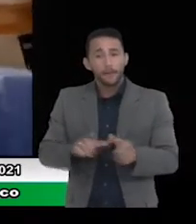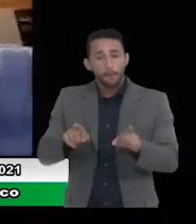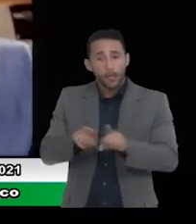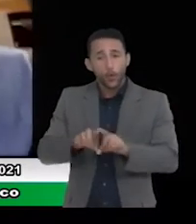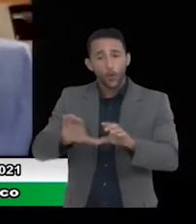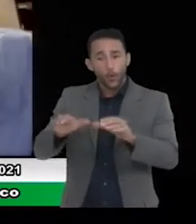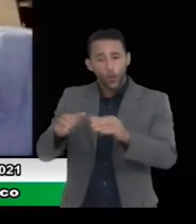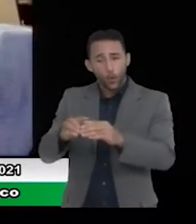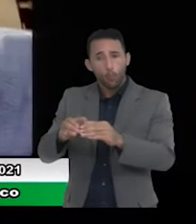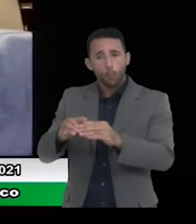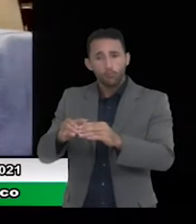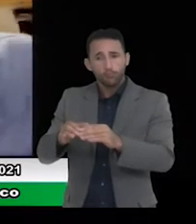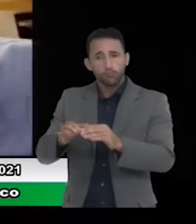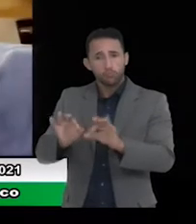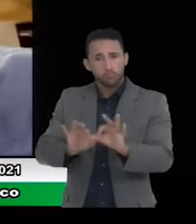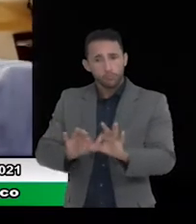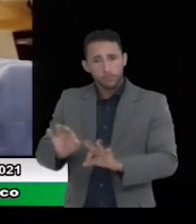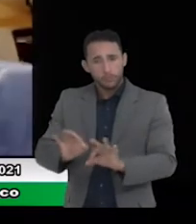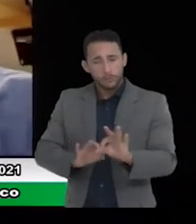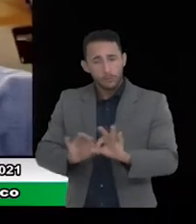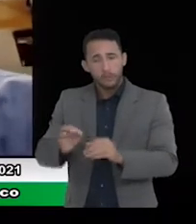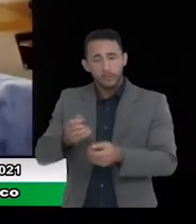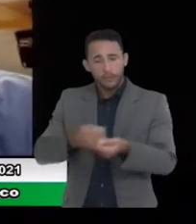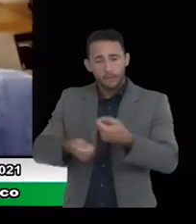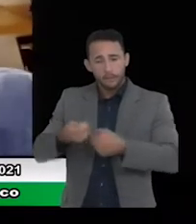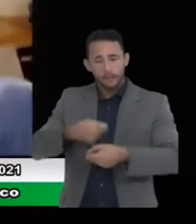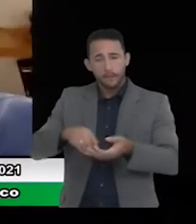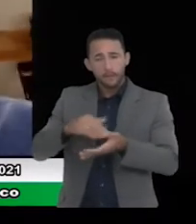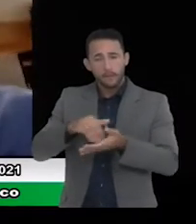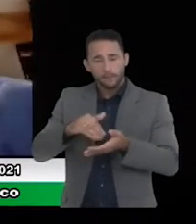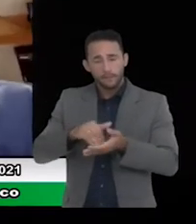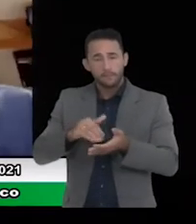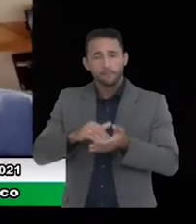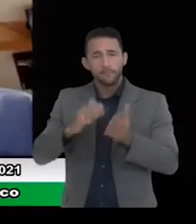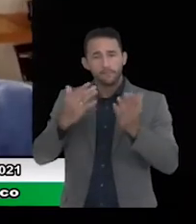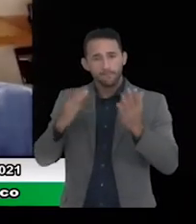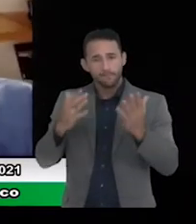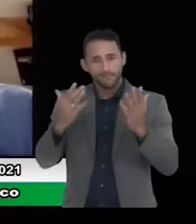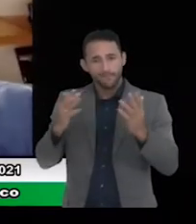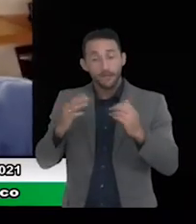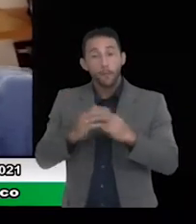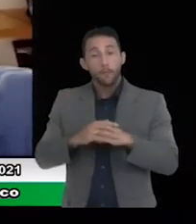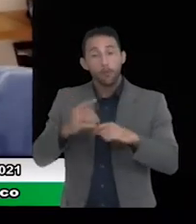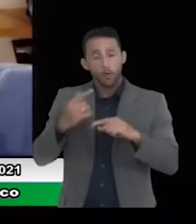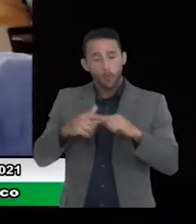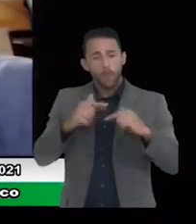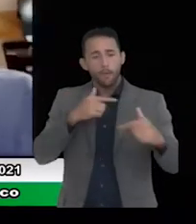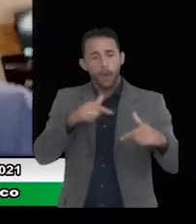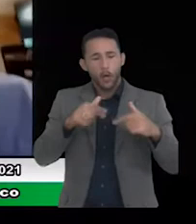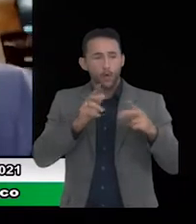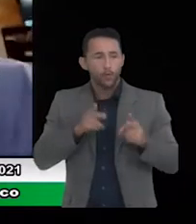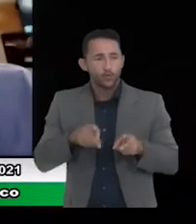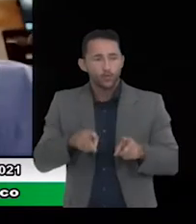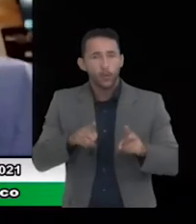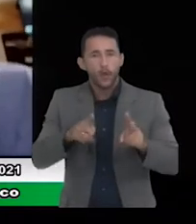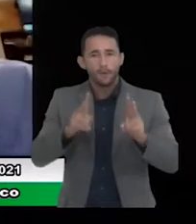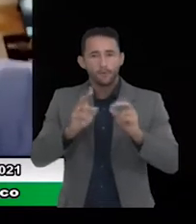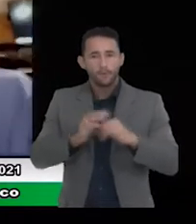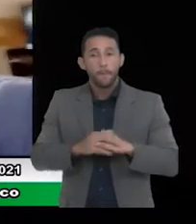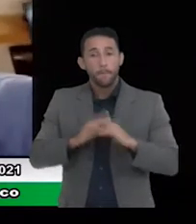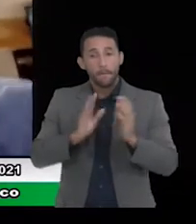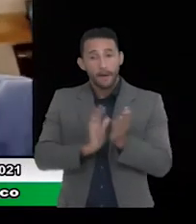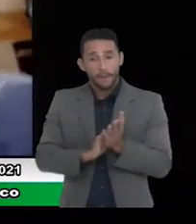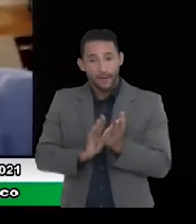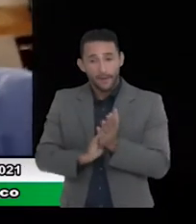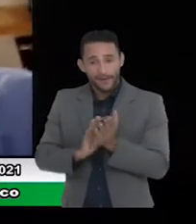pessoas que estão no comando da Secretaria de Finanças enfim para que esse trabalho continue cada vez mais tá bom parabéns